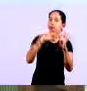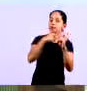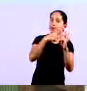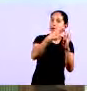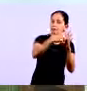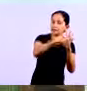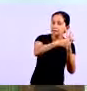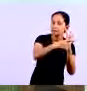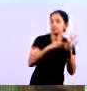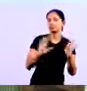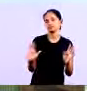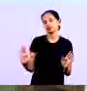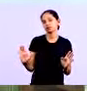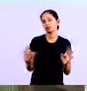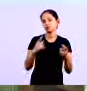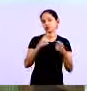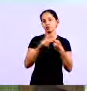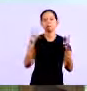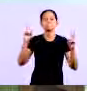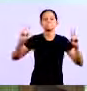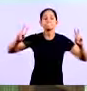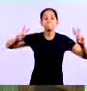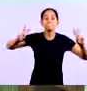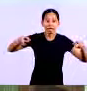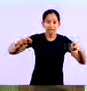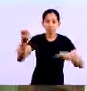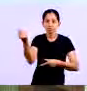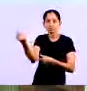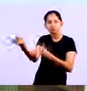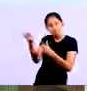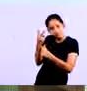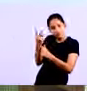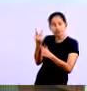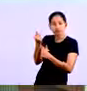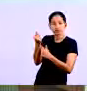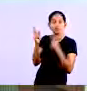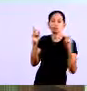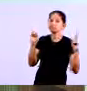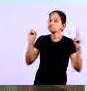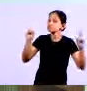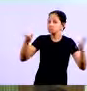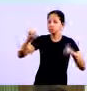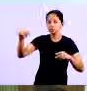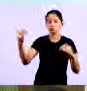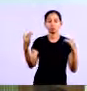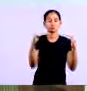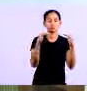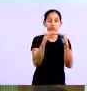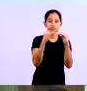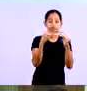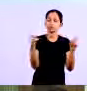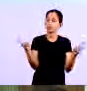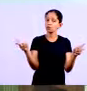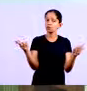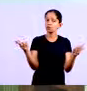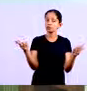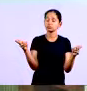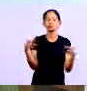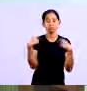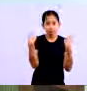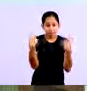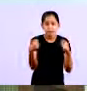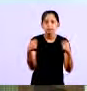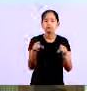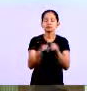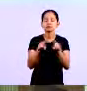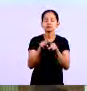utilizar para antecipar os pagamentos porque se você vai trabalhar com prazo maior se você efetivamente tem um controle financeiro você sabe que você não pode então o que você vai ter que fazer